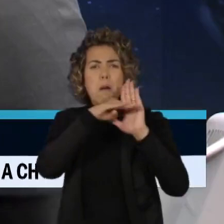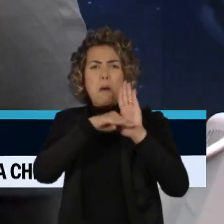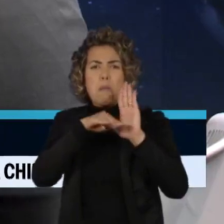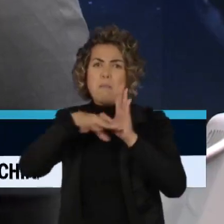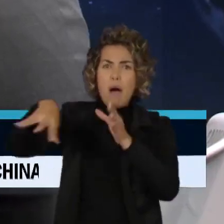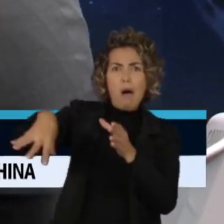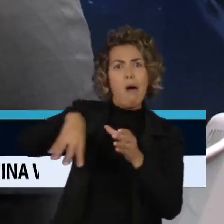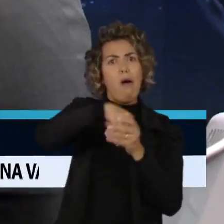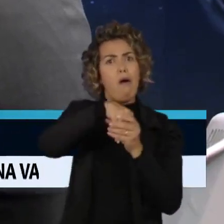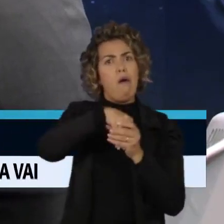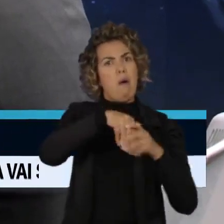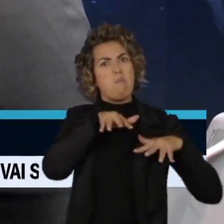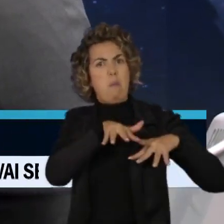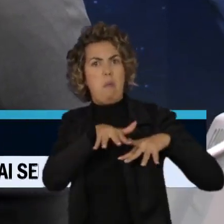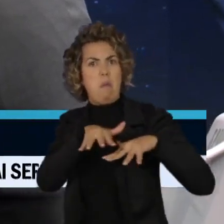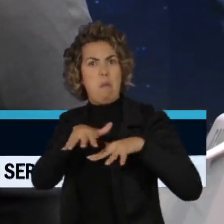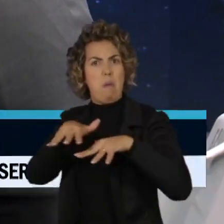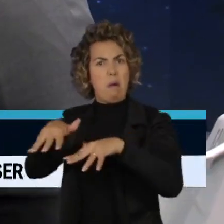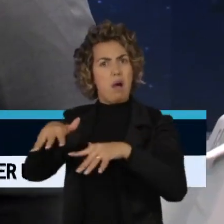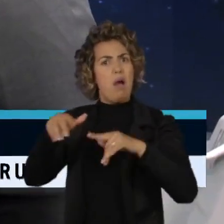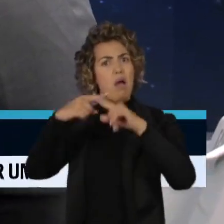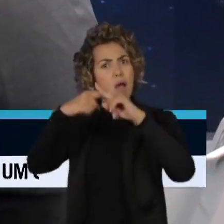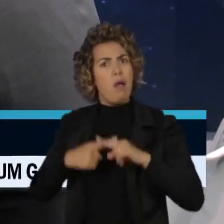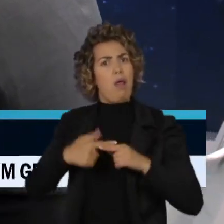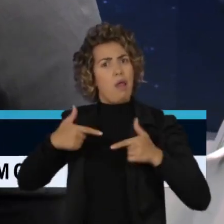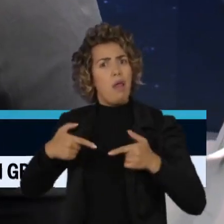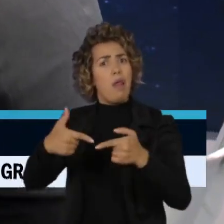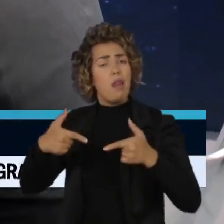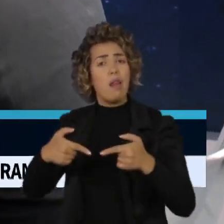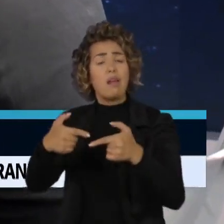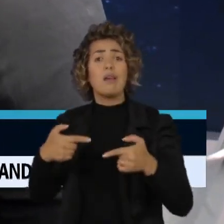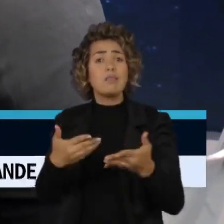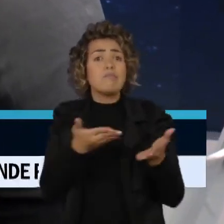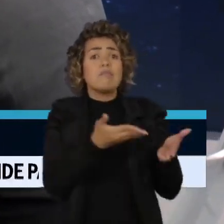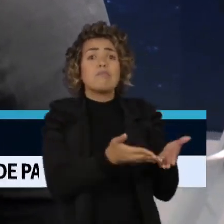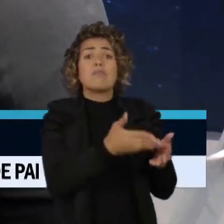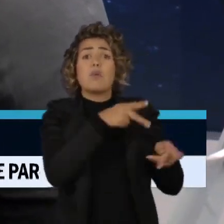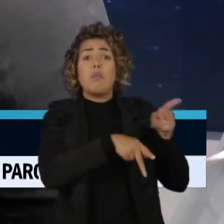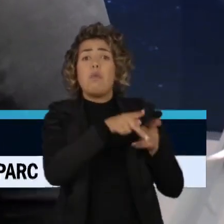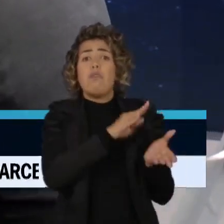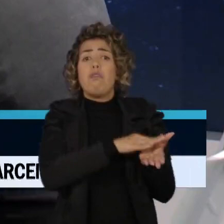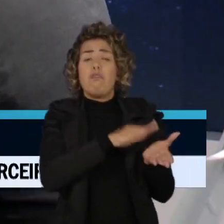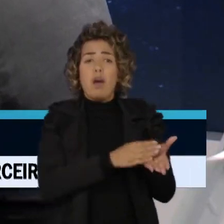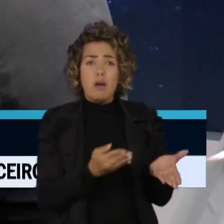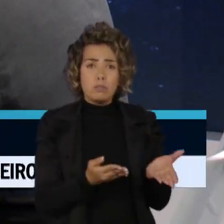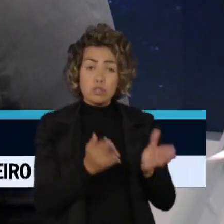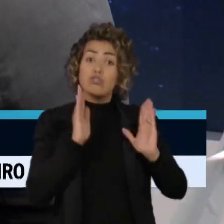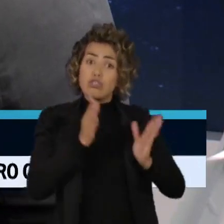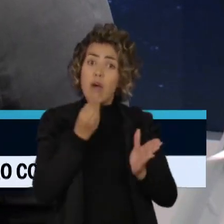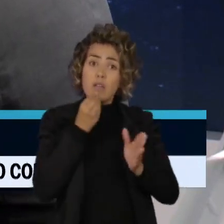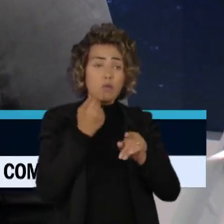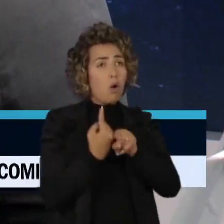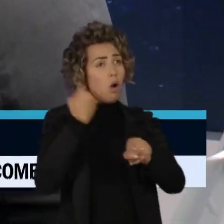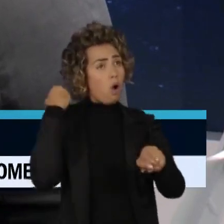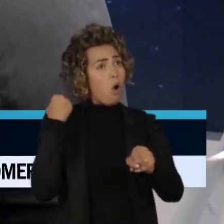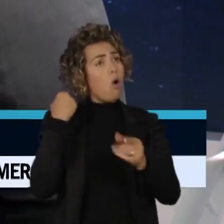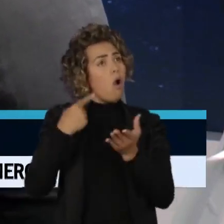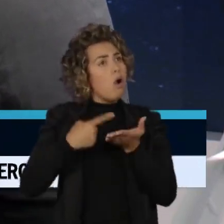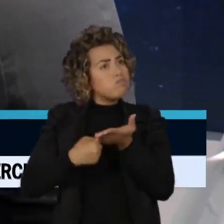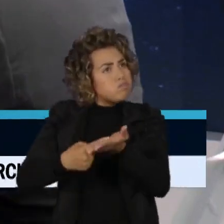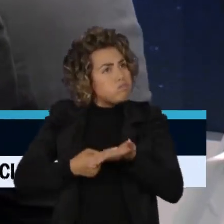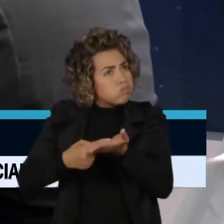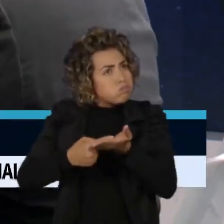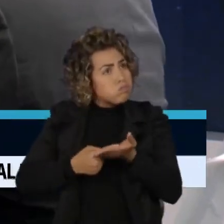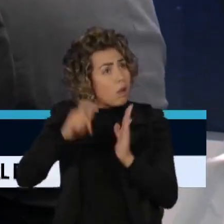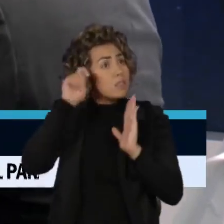no final do ano passado, foi assinado um acordo que prevê essa transição para o governo civil? até dois anos. Foi assinado. E a gente olhando para uma situação dessa, fica difícil, né?